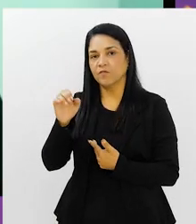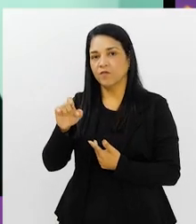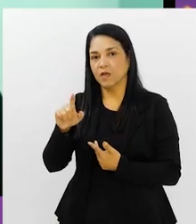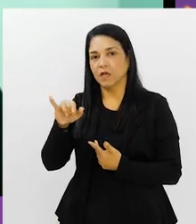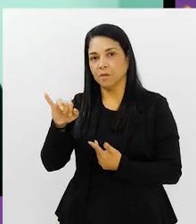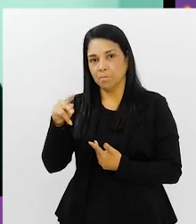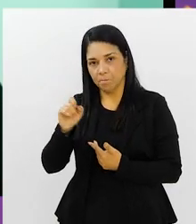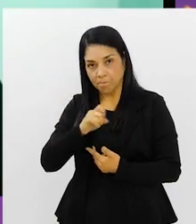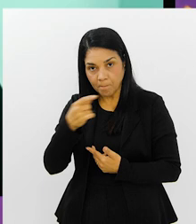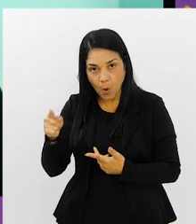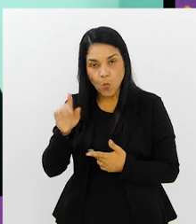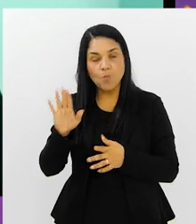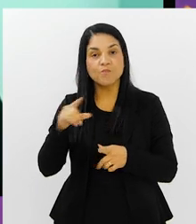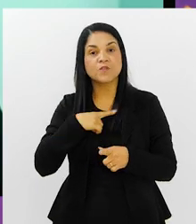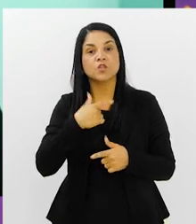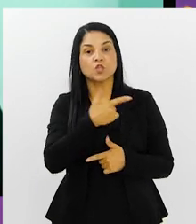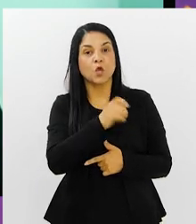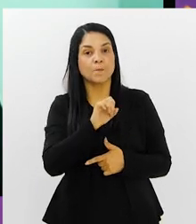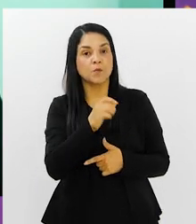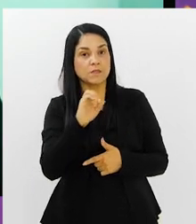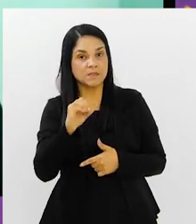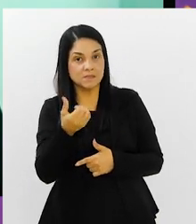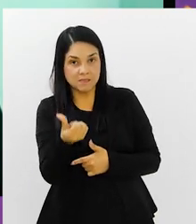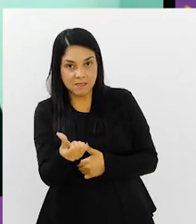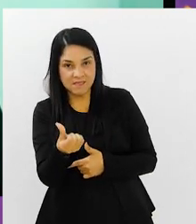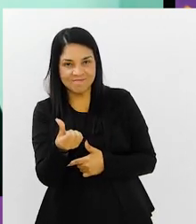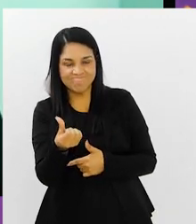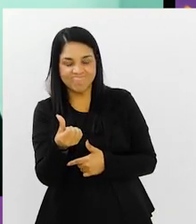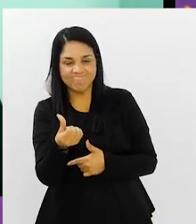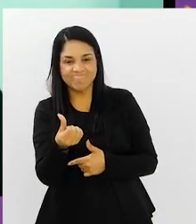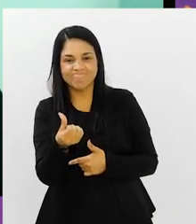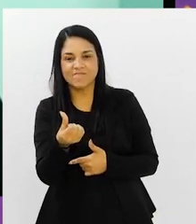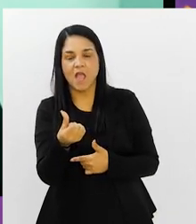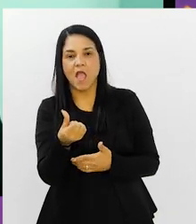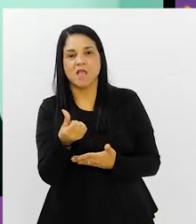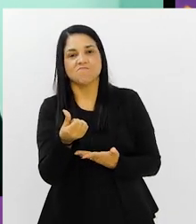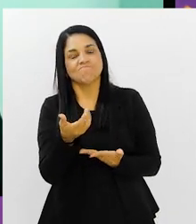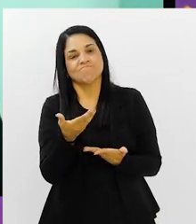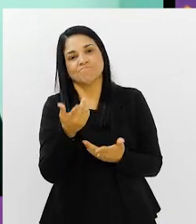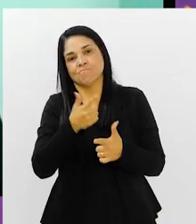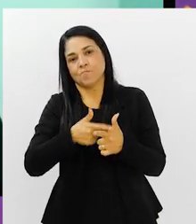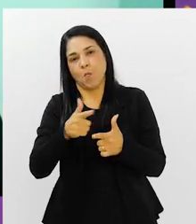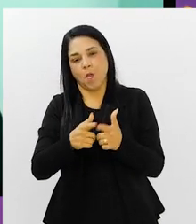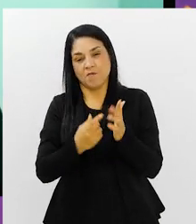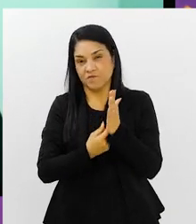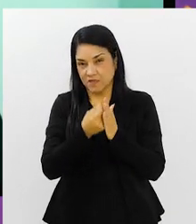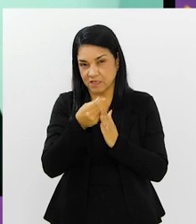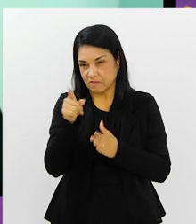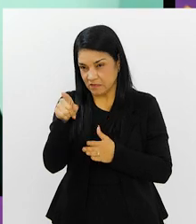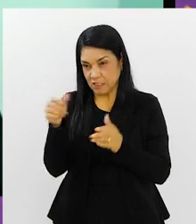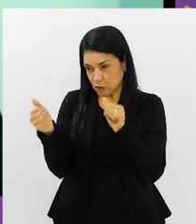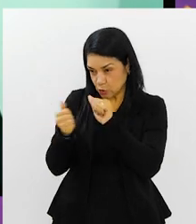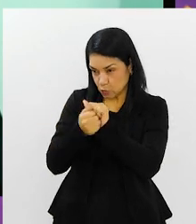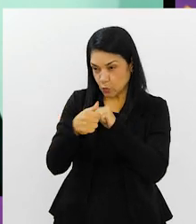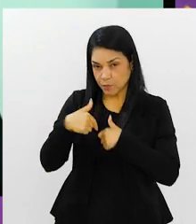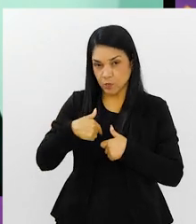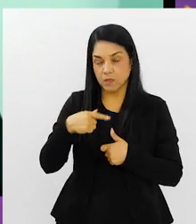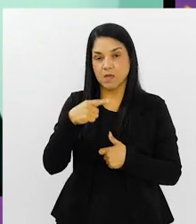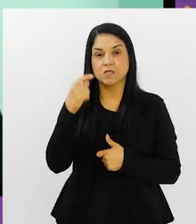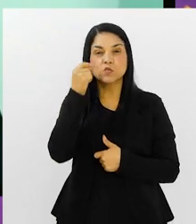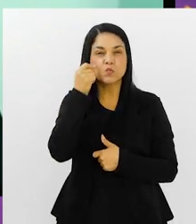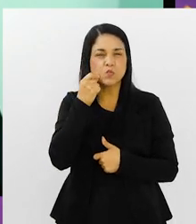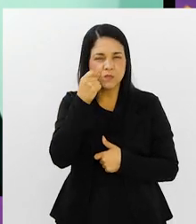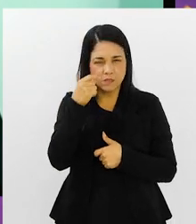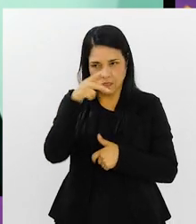Filipão. claro que o Ronaldo foi o destaque e tudo mais. Em 2006, aí começou a lanvança financeira. Você estava comigo em Vex,